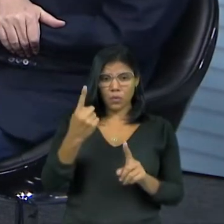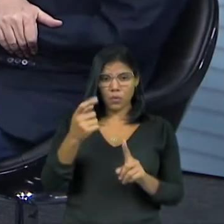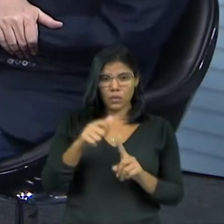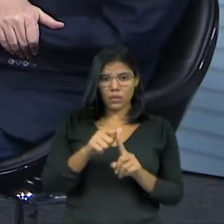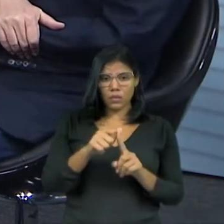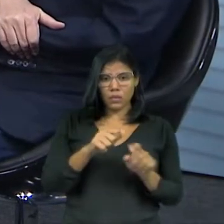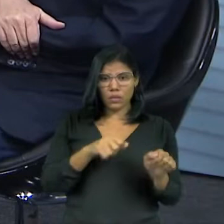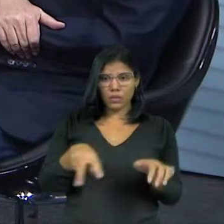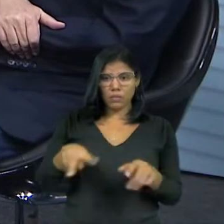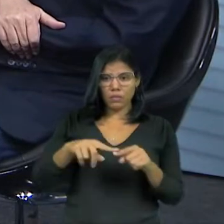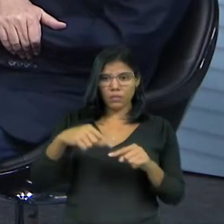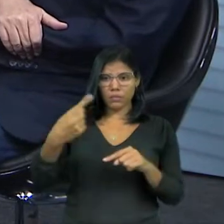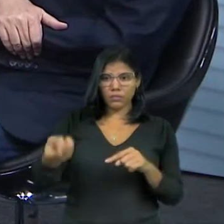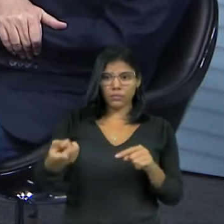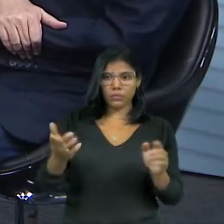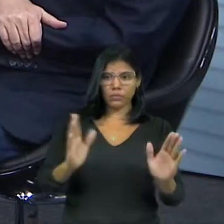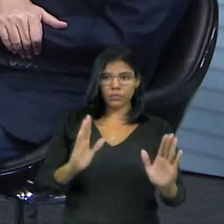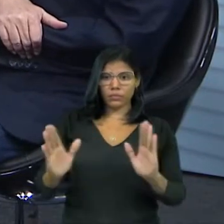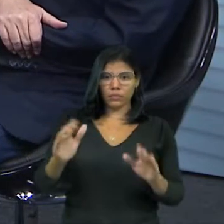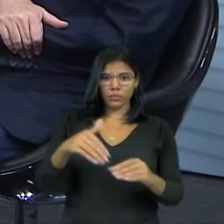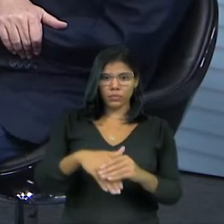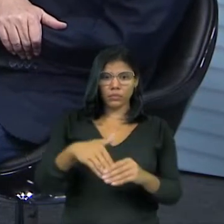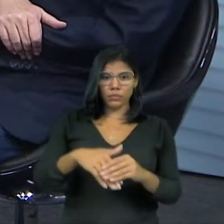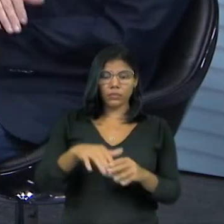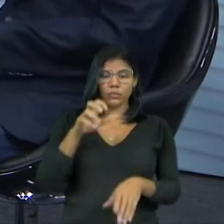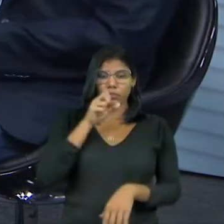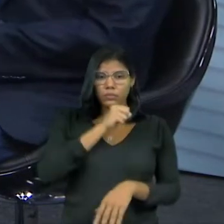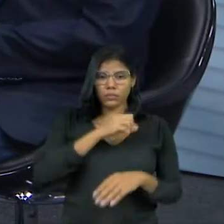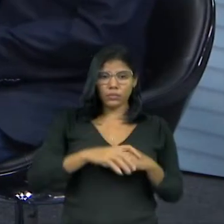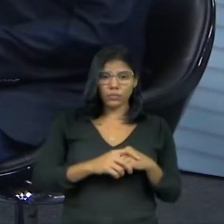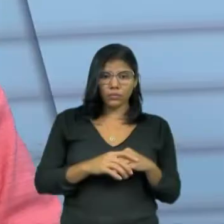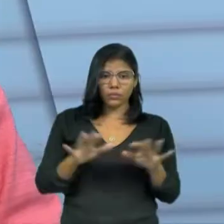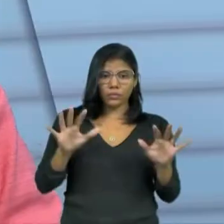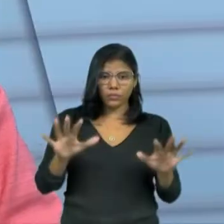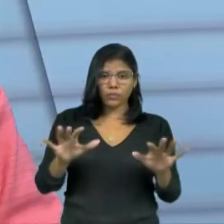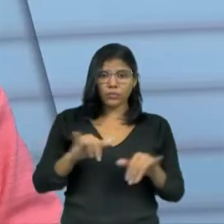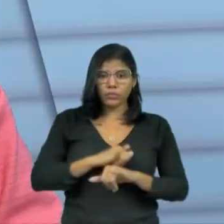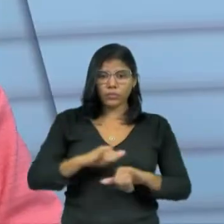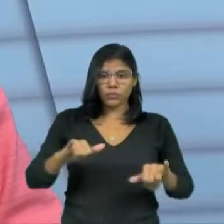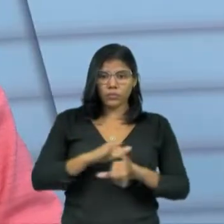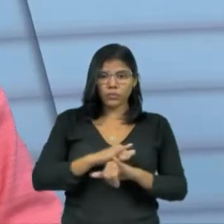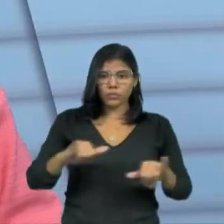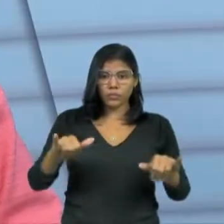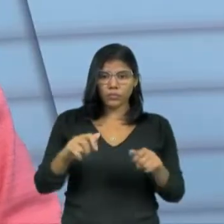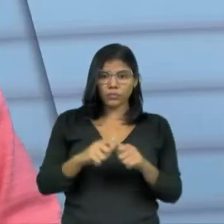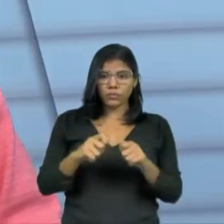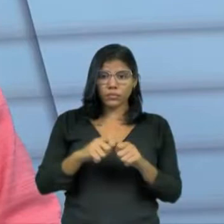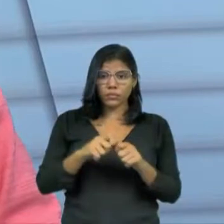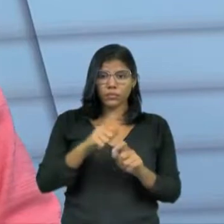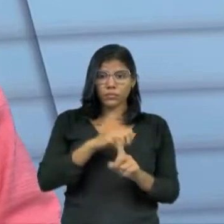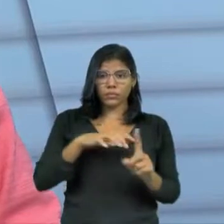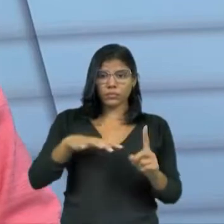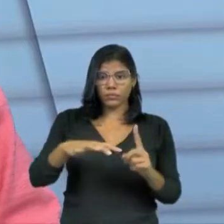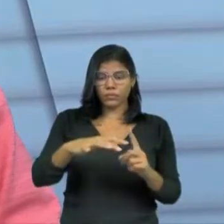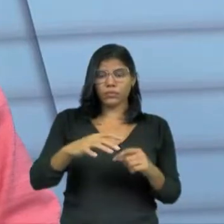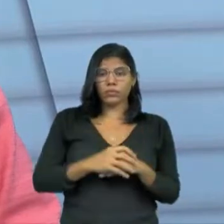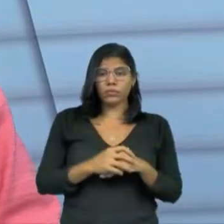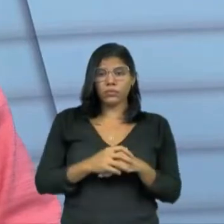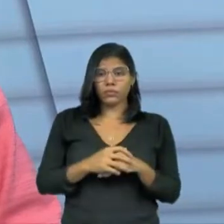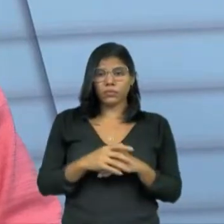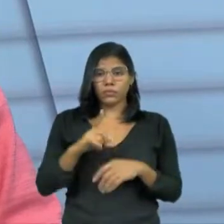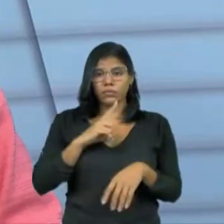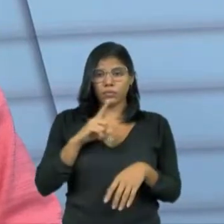dias, 36 dias. É bem curto. É muito curto. Embora a campanha tenha sido, como você falou, feita por rede social, com